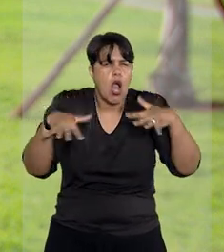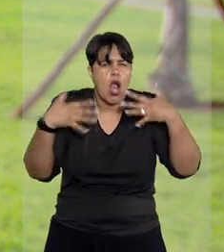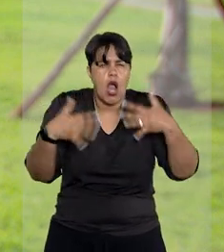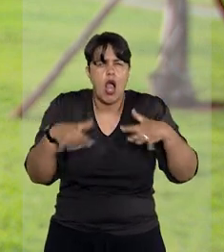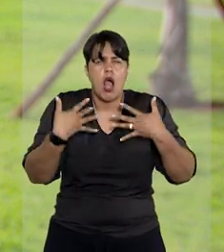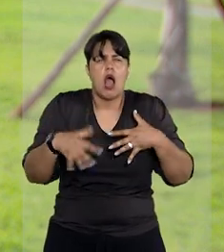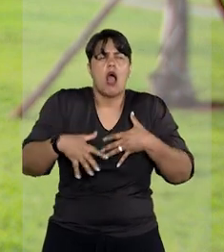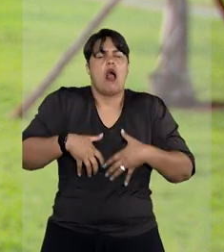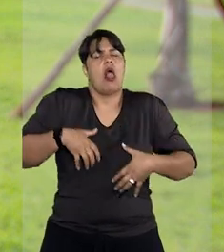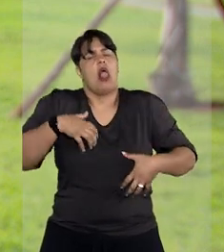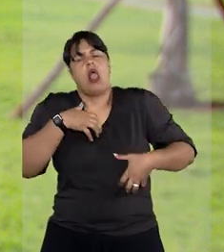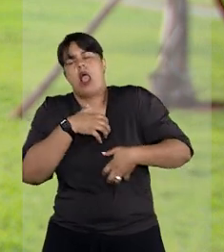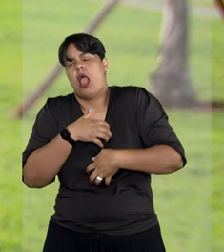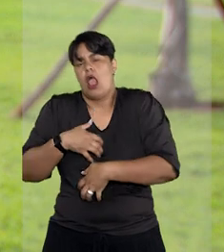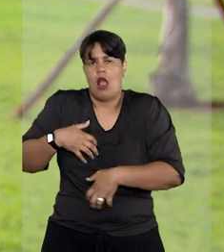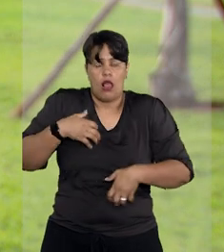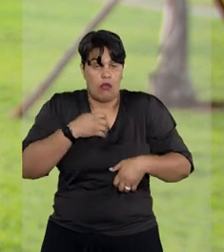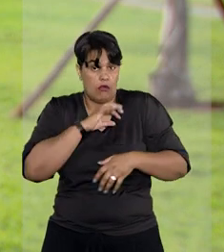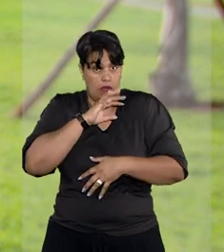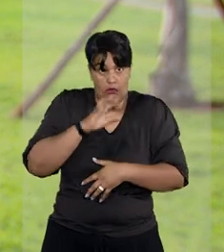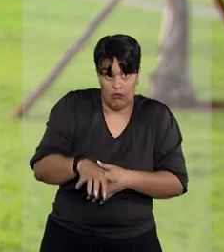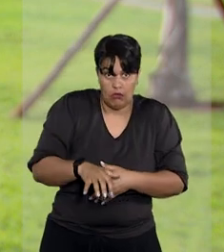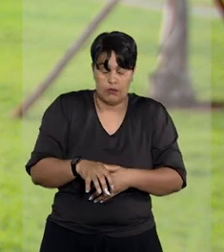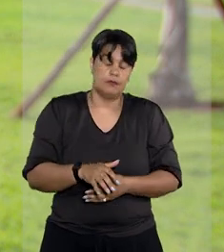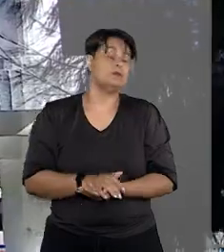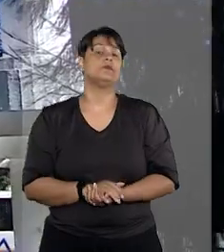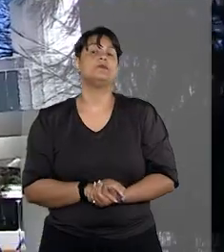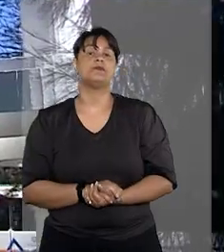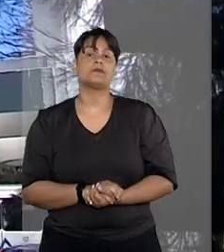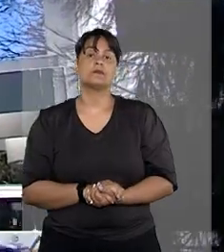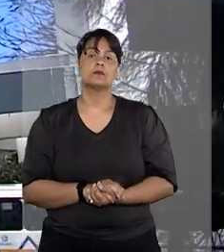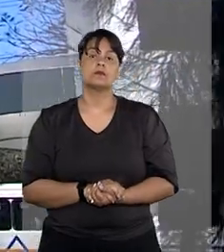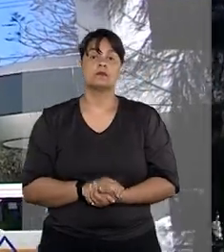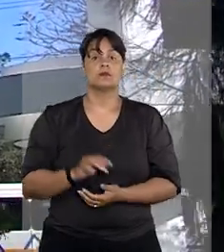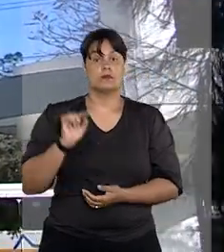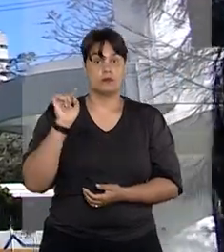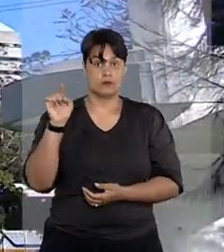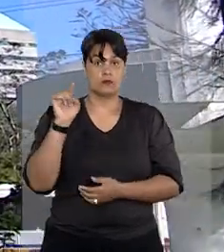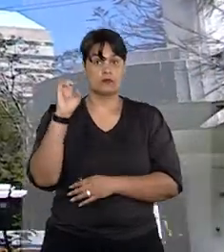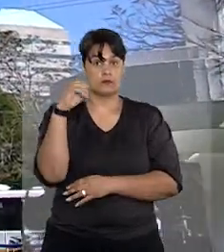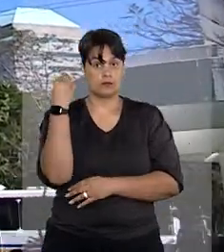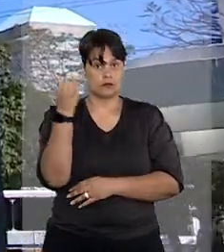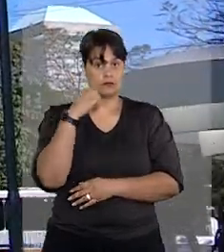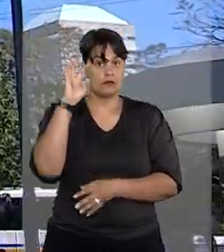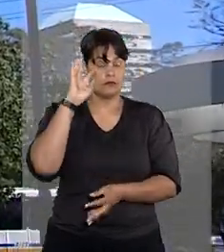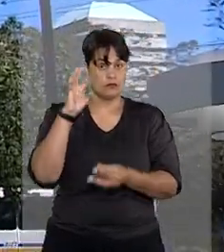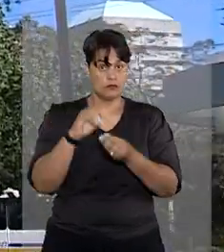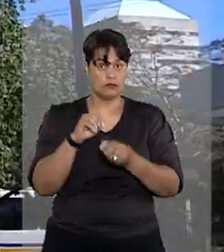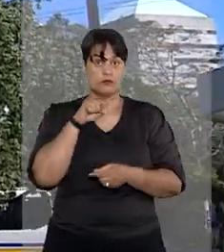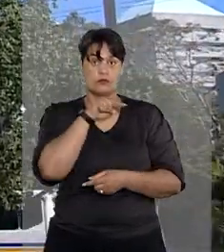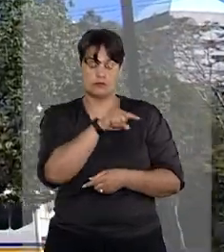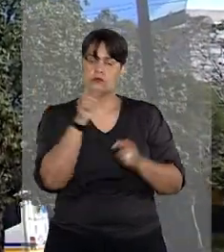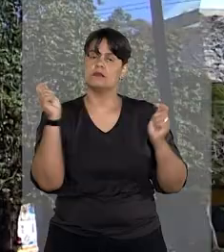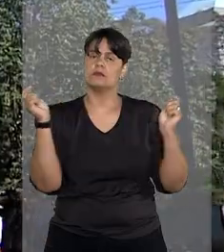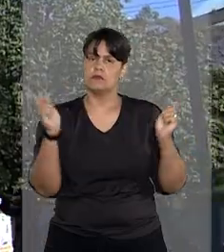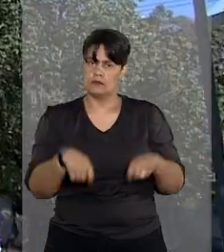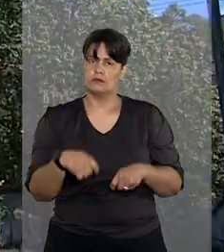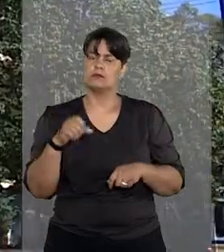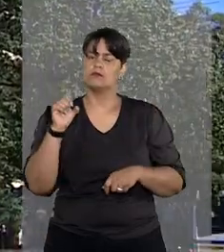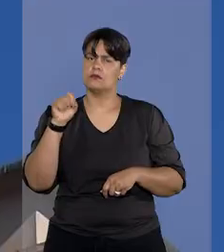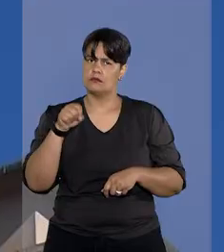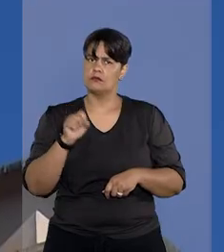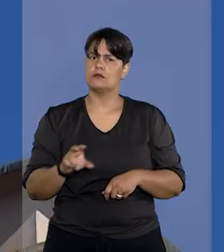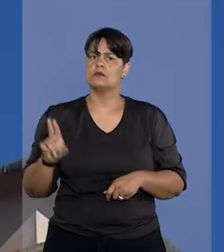náusea, diarreia, vômito e mal-estar. A Corte de Origem concluiu que a mulher poderia ser equiparada à